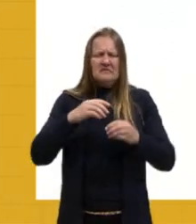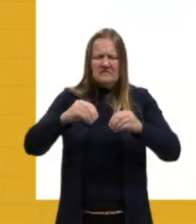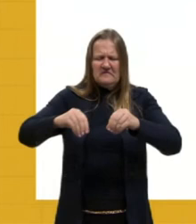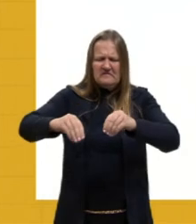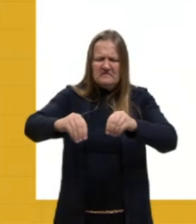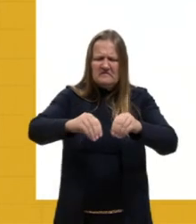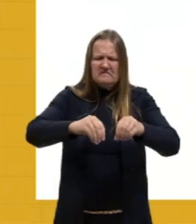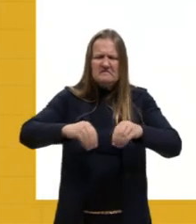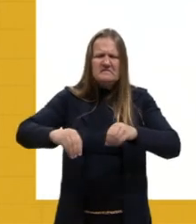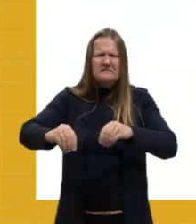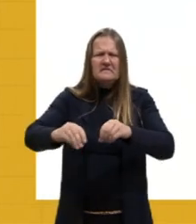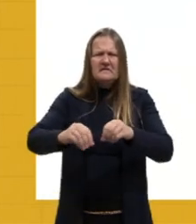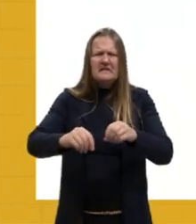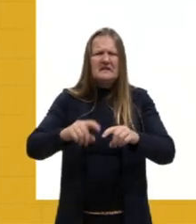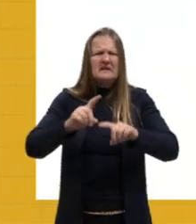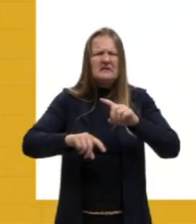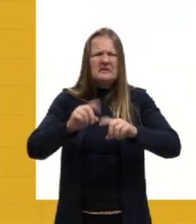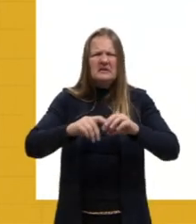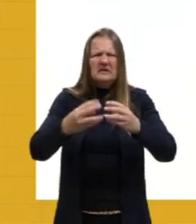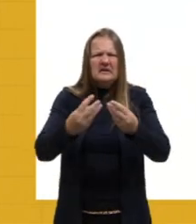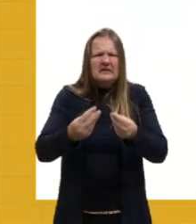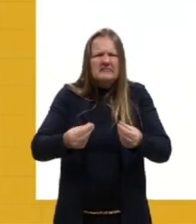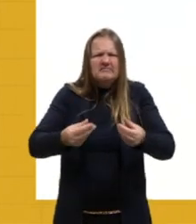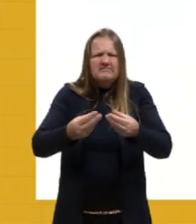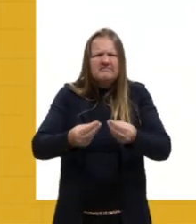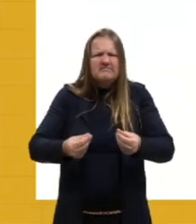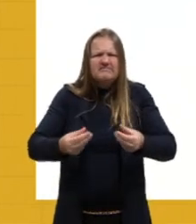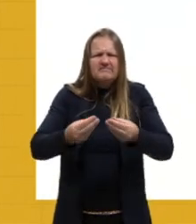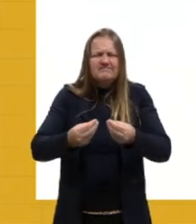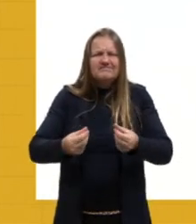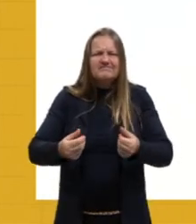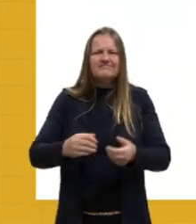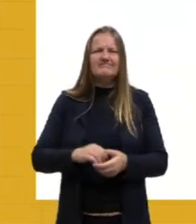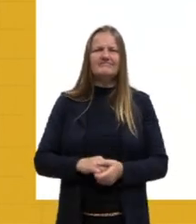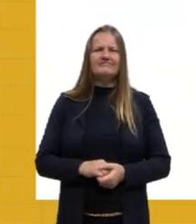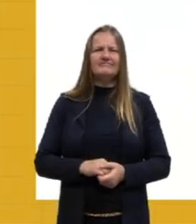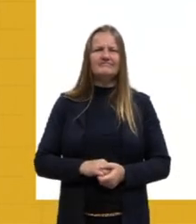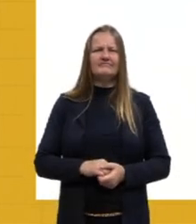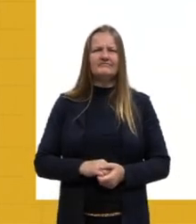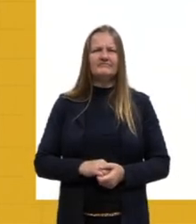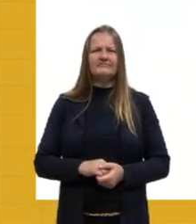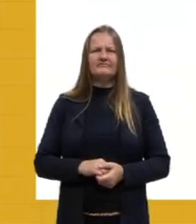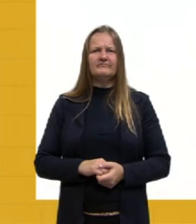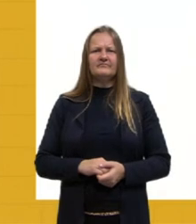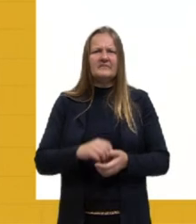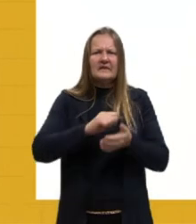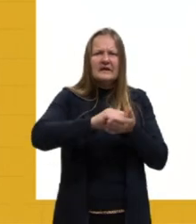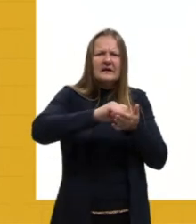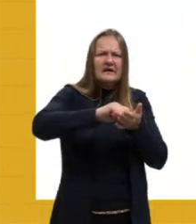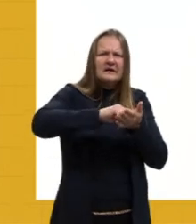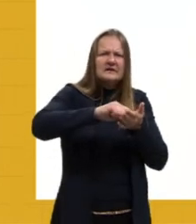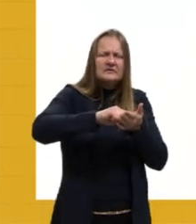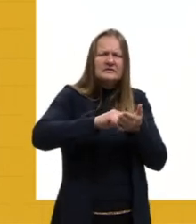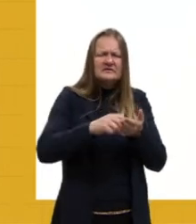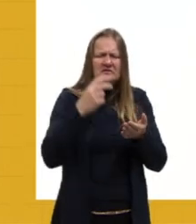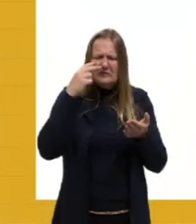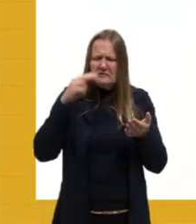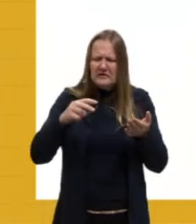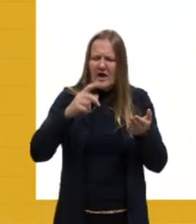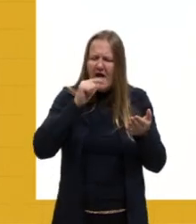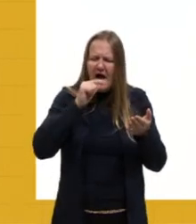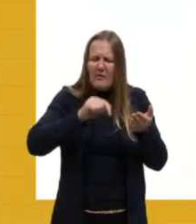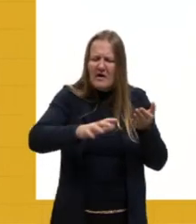decomposição da matéria orgânica. Olha, acho que não foi algo muito bom que eles